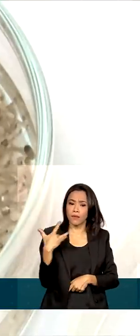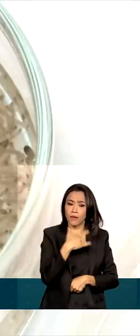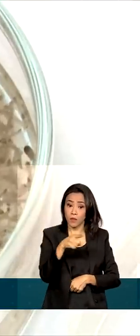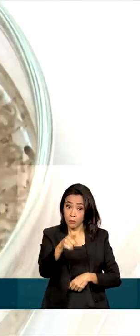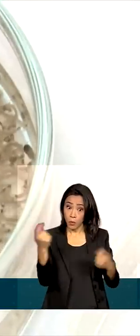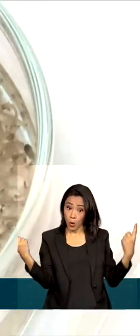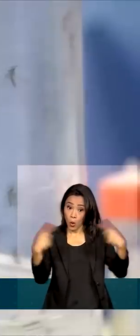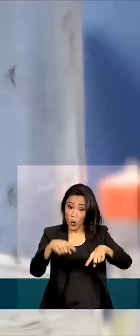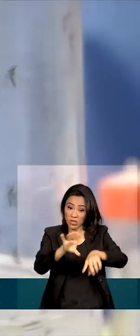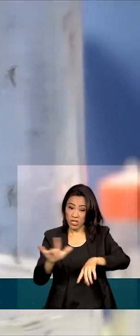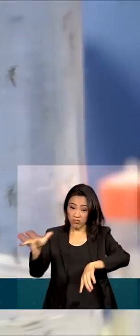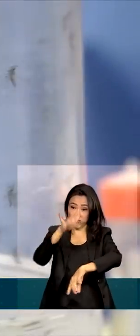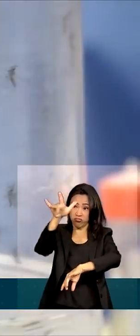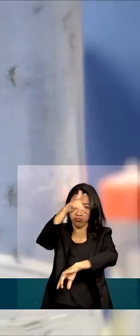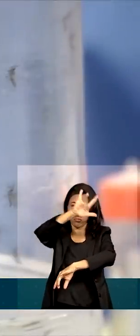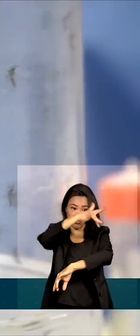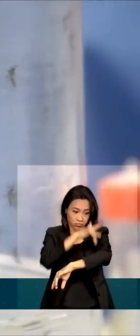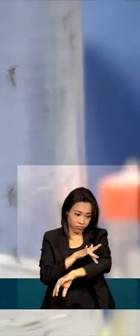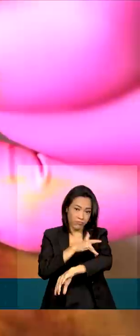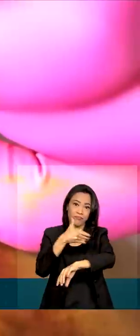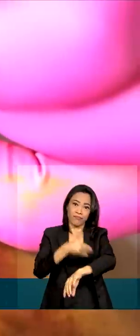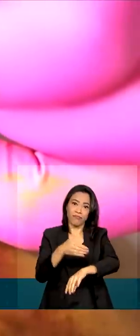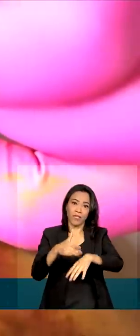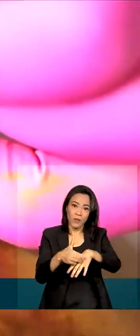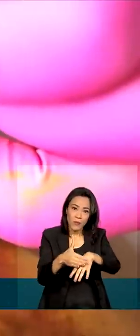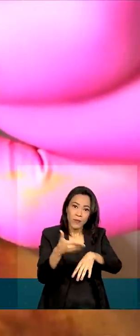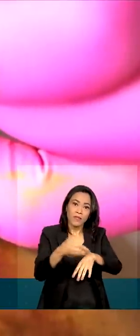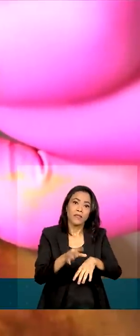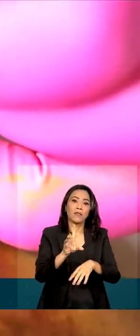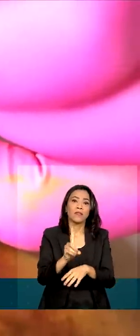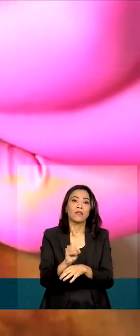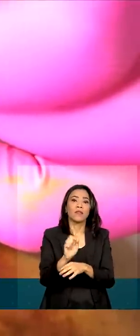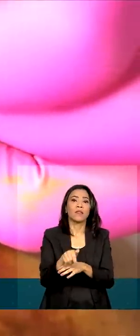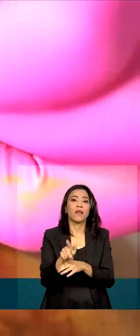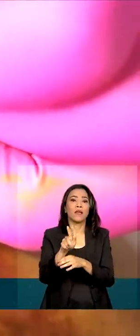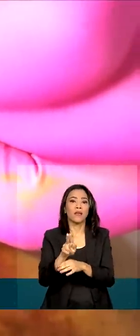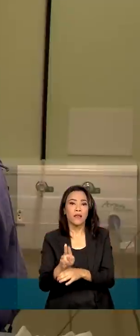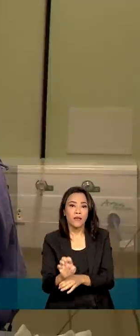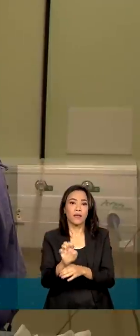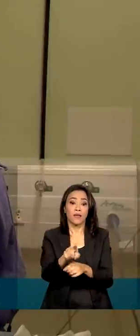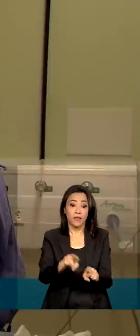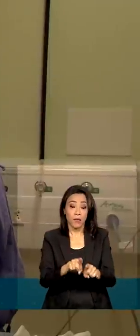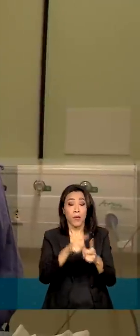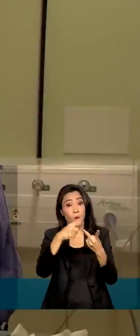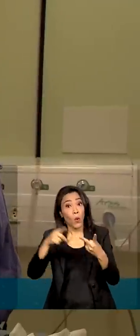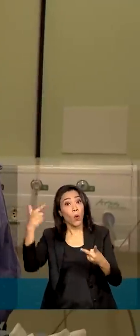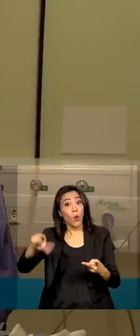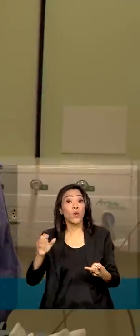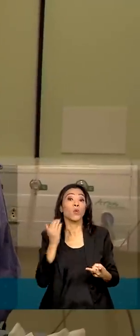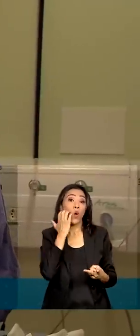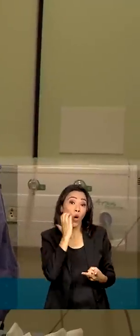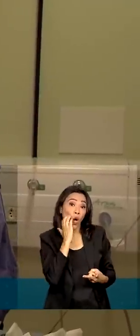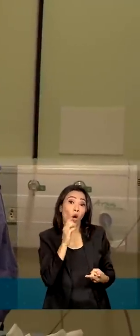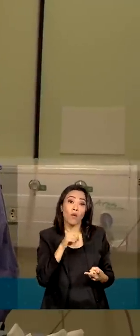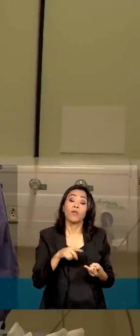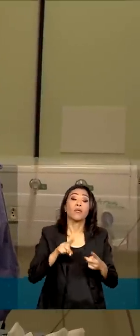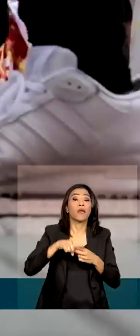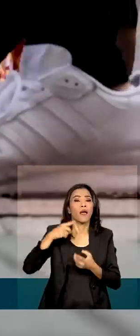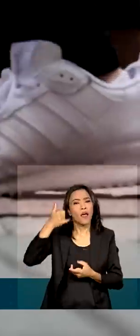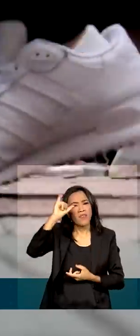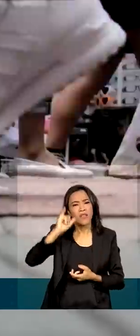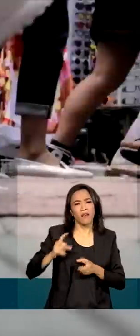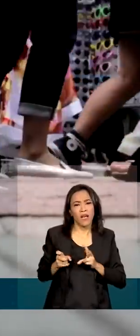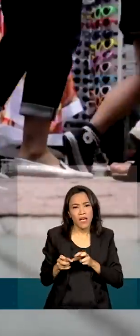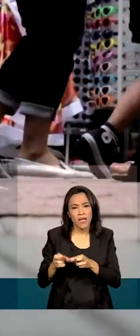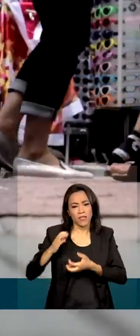combate ao mosquito transmissor da dengue. E prosseguiu com campanhas como o Outubro Rosa, de prevenção ao câncer de mama, e